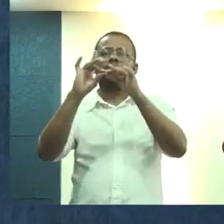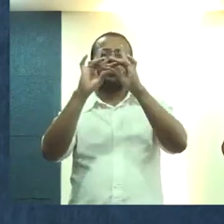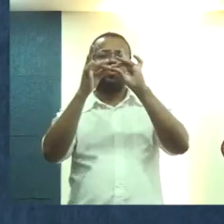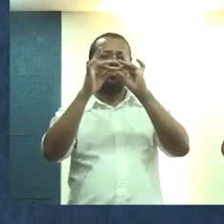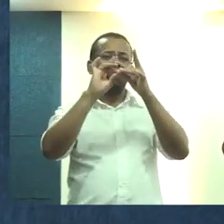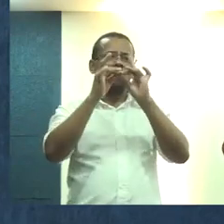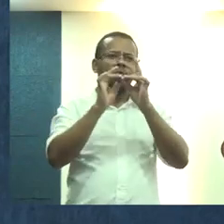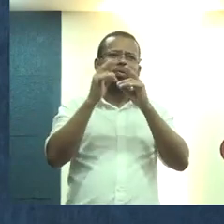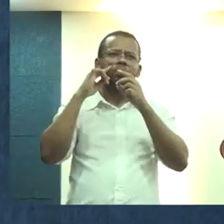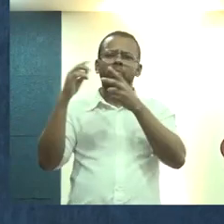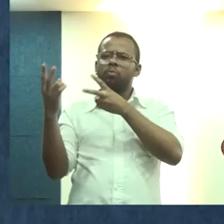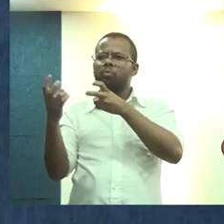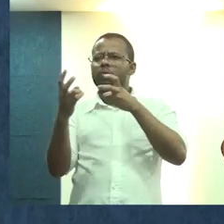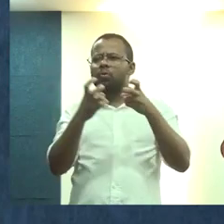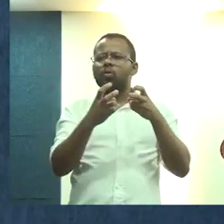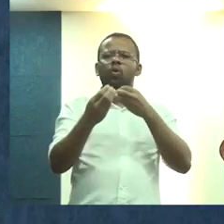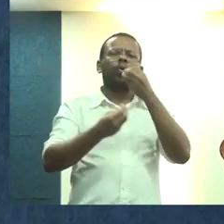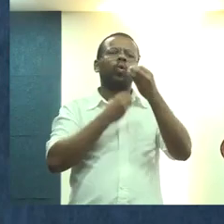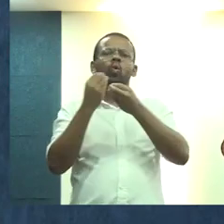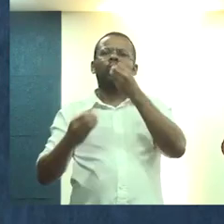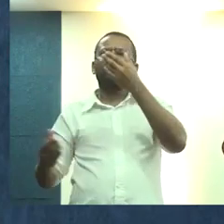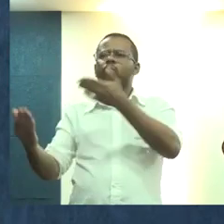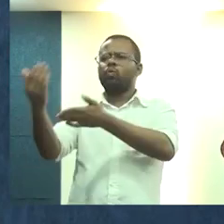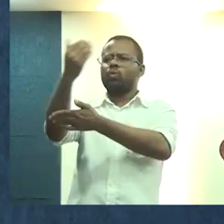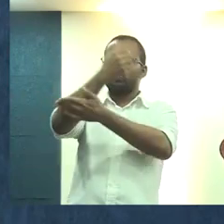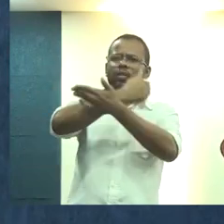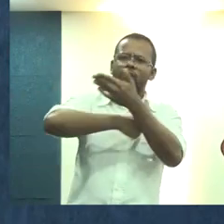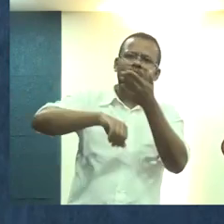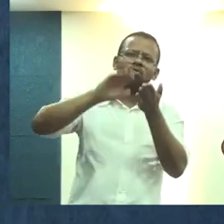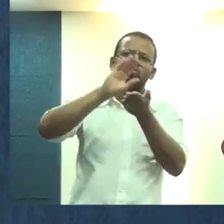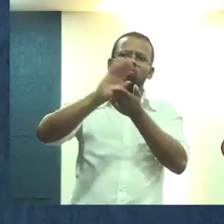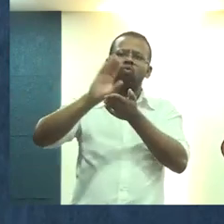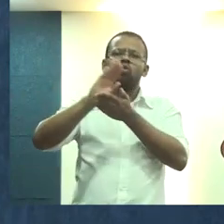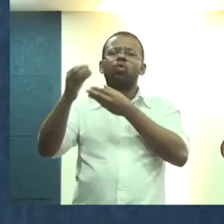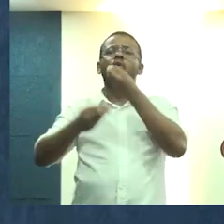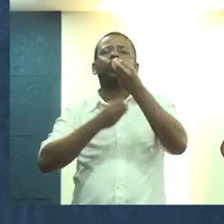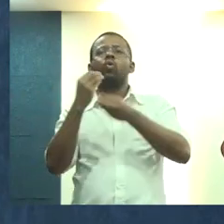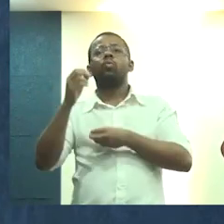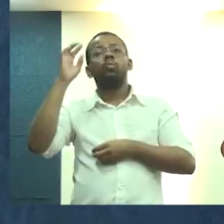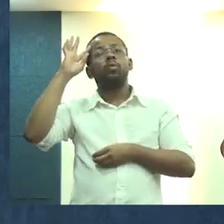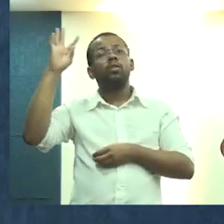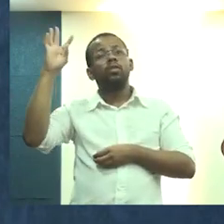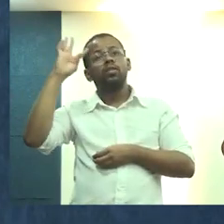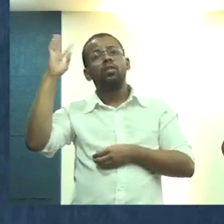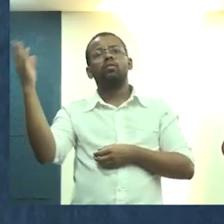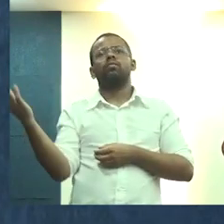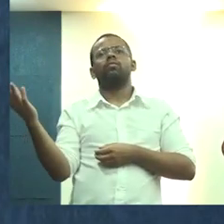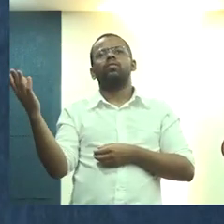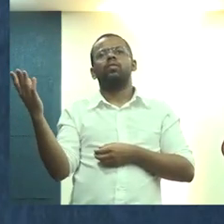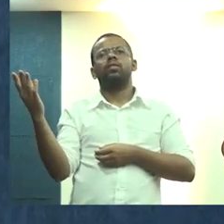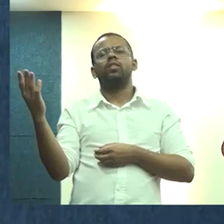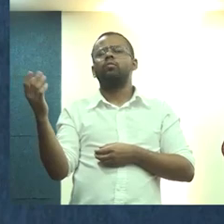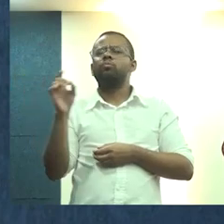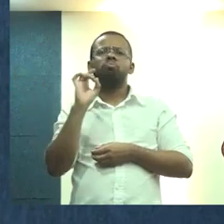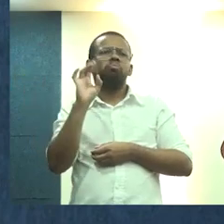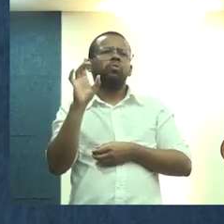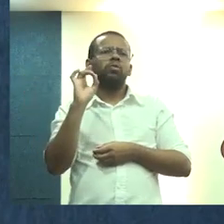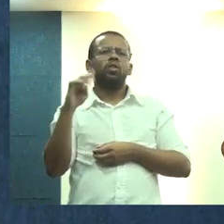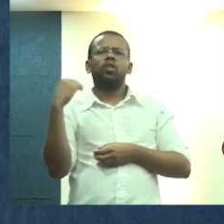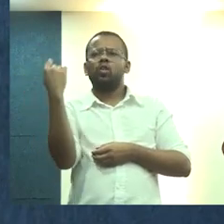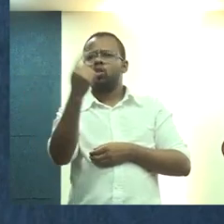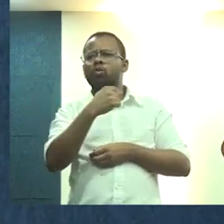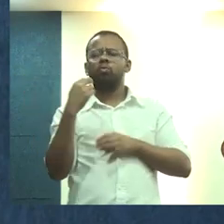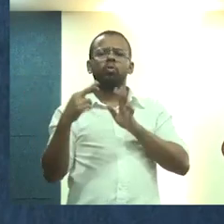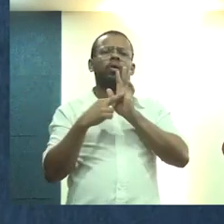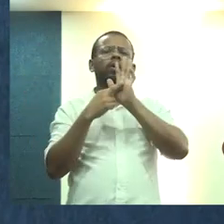terem oficinas que olhem como captar recursos, como pensar em um arranjo institucional. É isso,